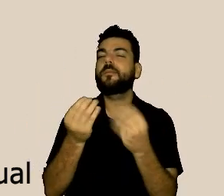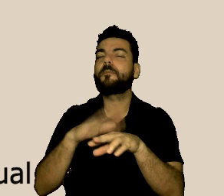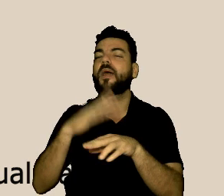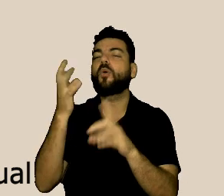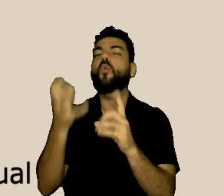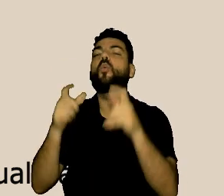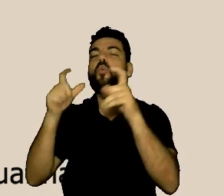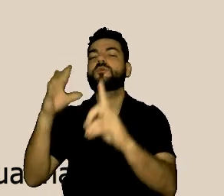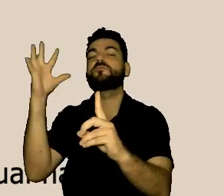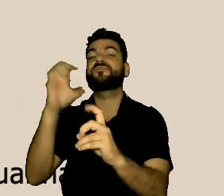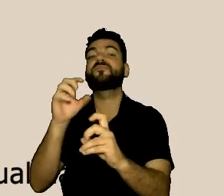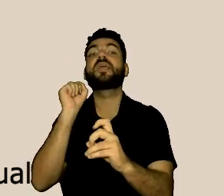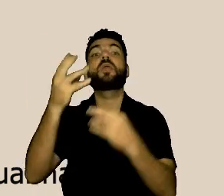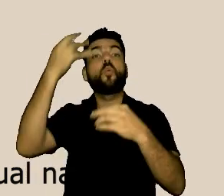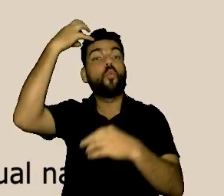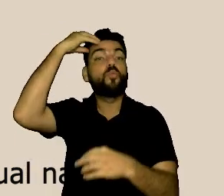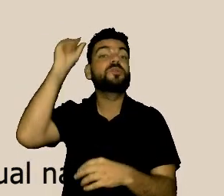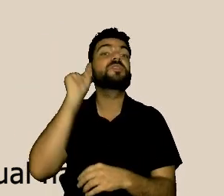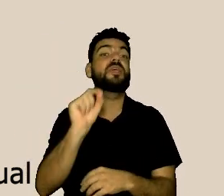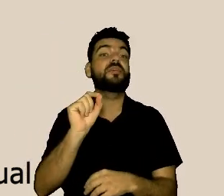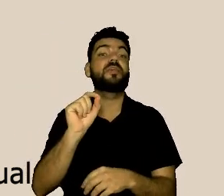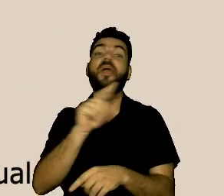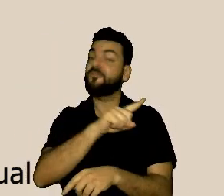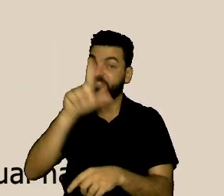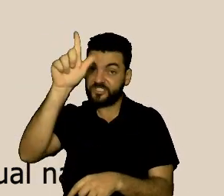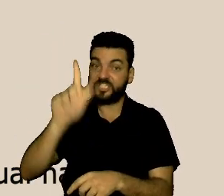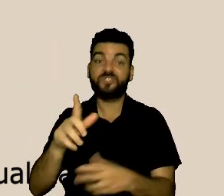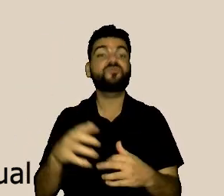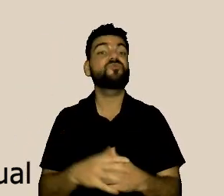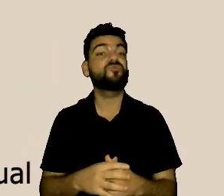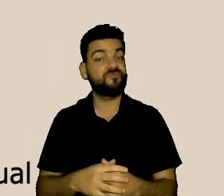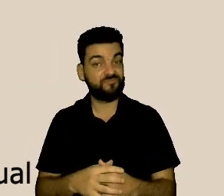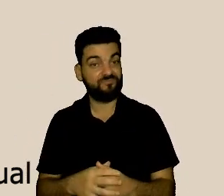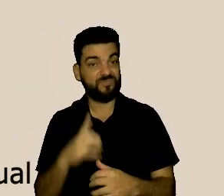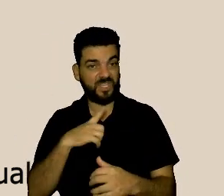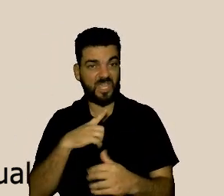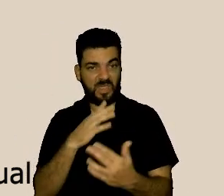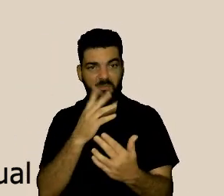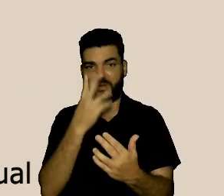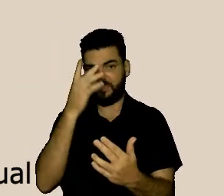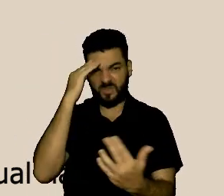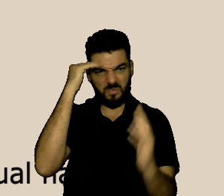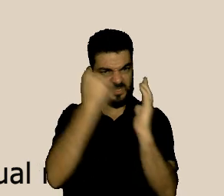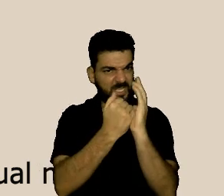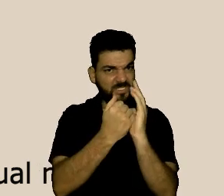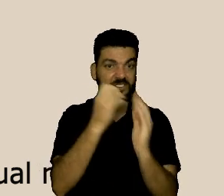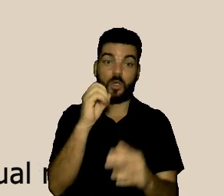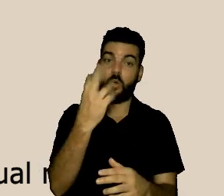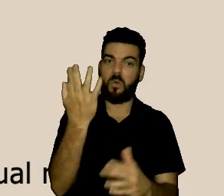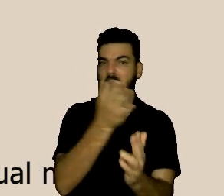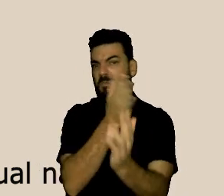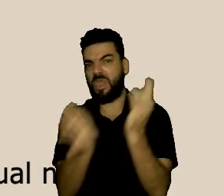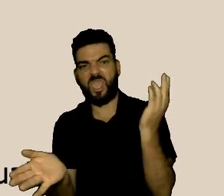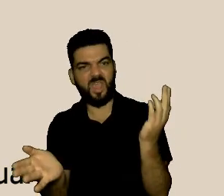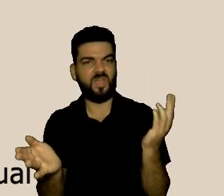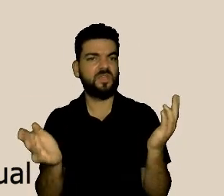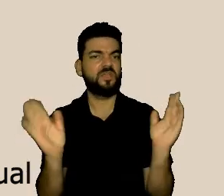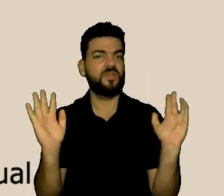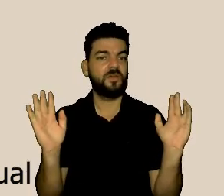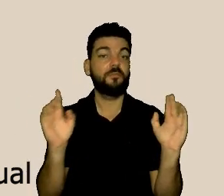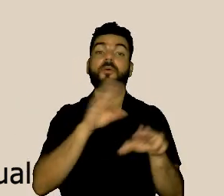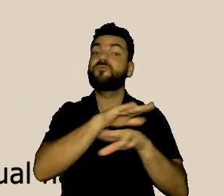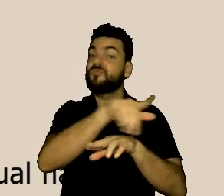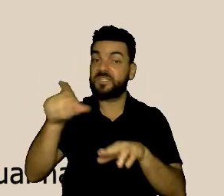existem desvios ou até fortalecer a qualidade daquilo que é feito, especialmente no ambiente de